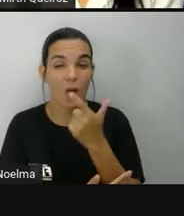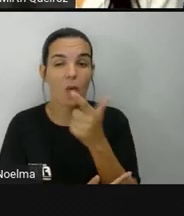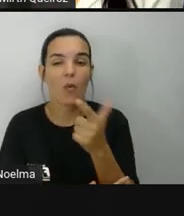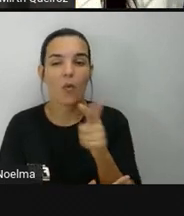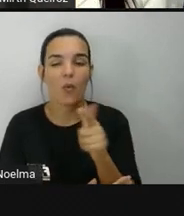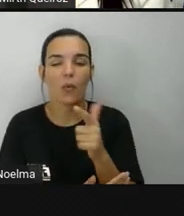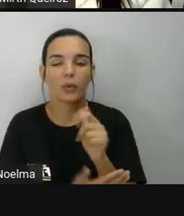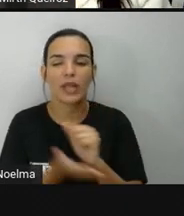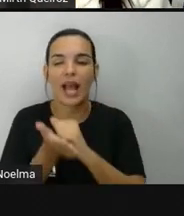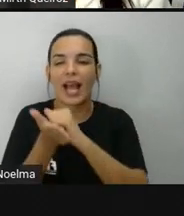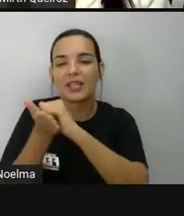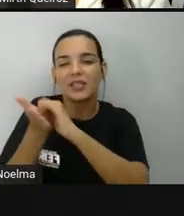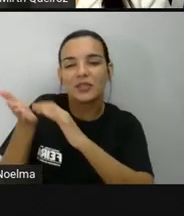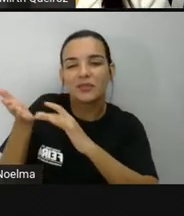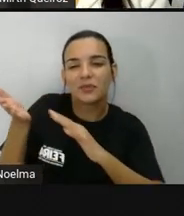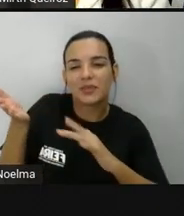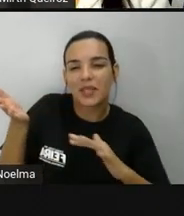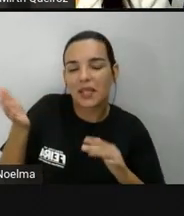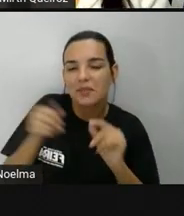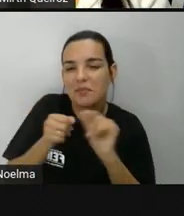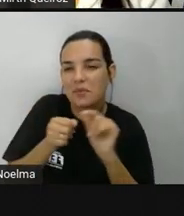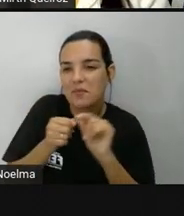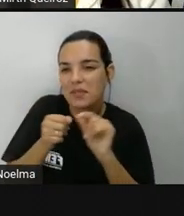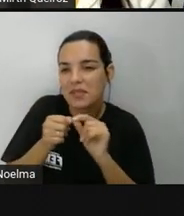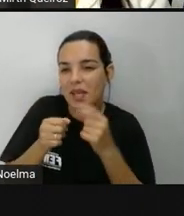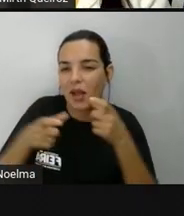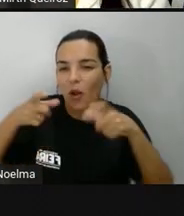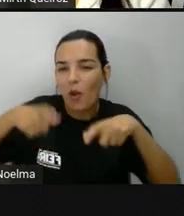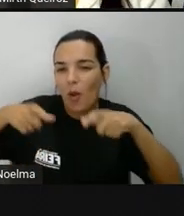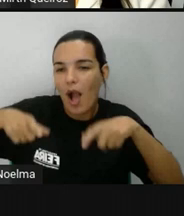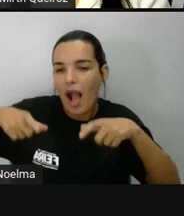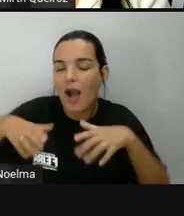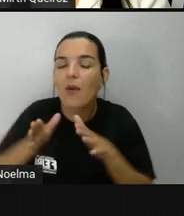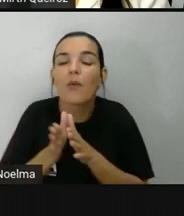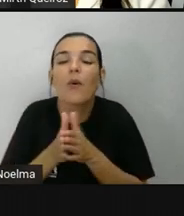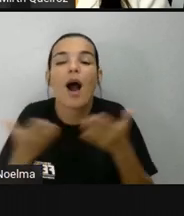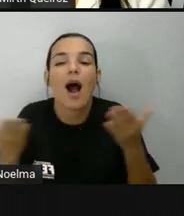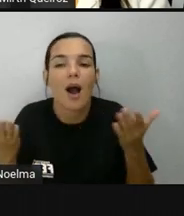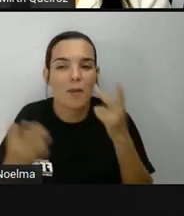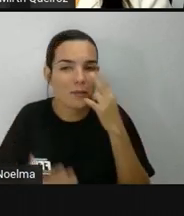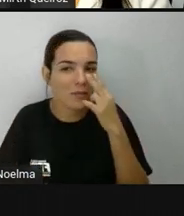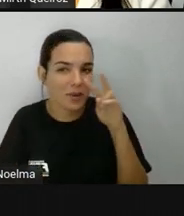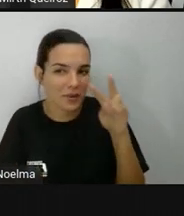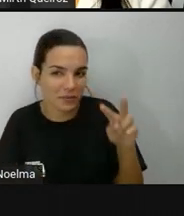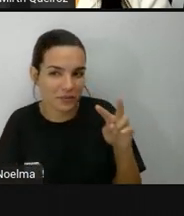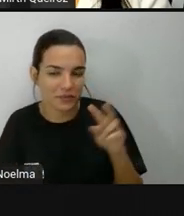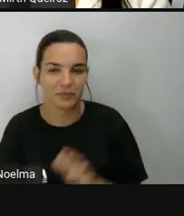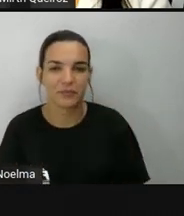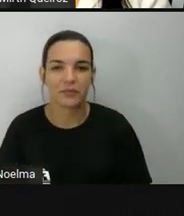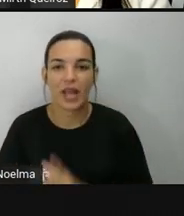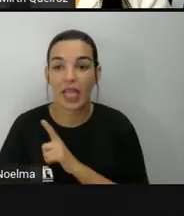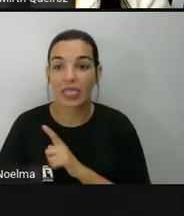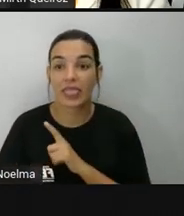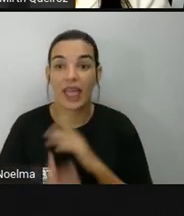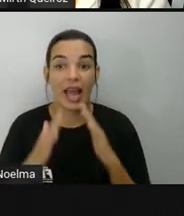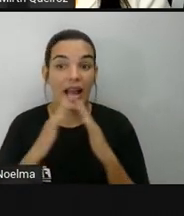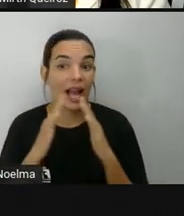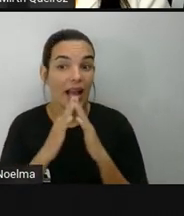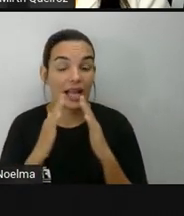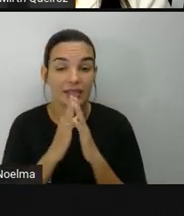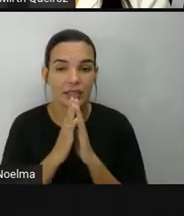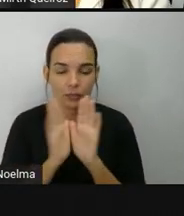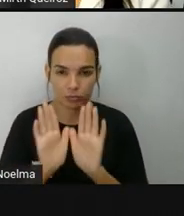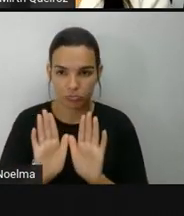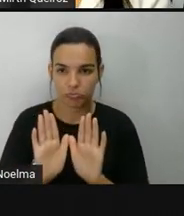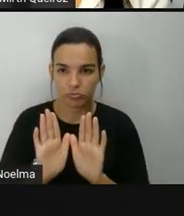a gente fazer e descobrir as localizações, certo? Temos uma casa aqui no meio, sempre a gente